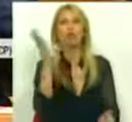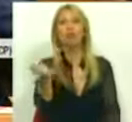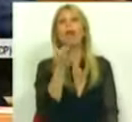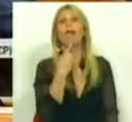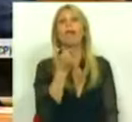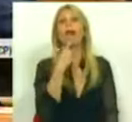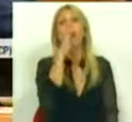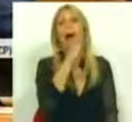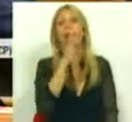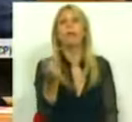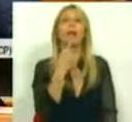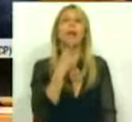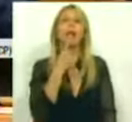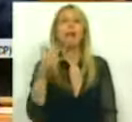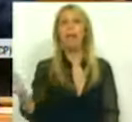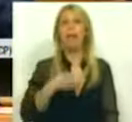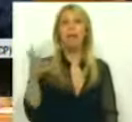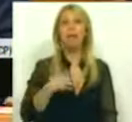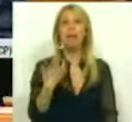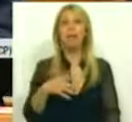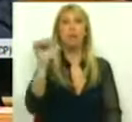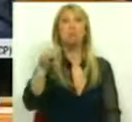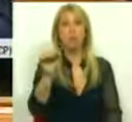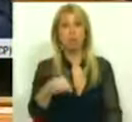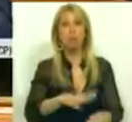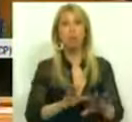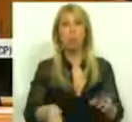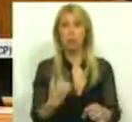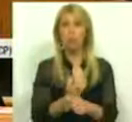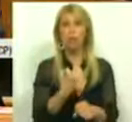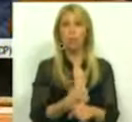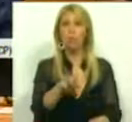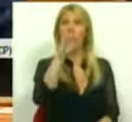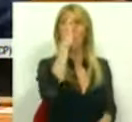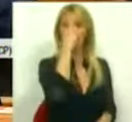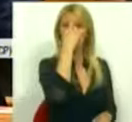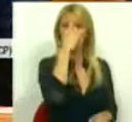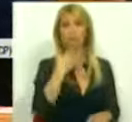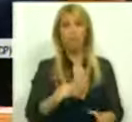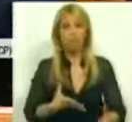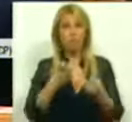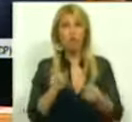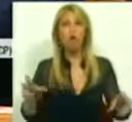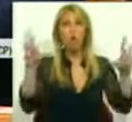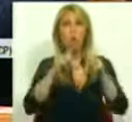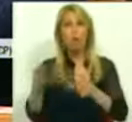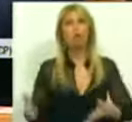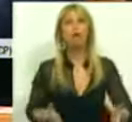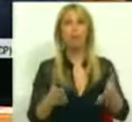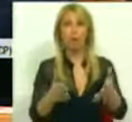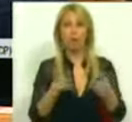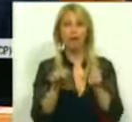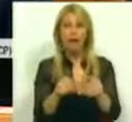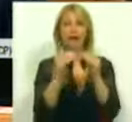da indignação, mas sim pelo trabalho, pelo esforço, por um novo caminho. Nesta